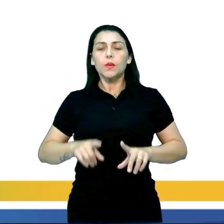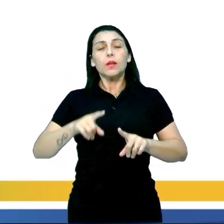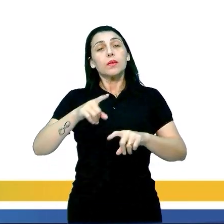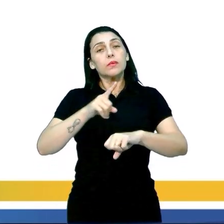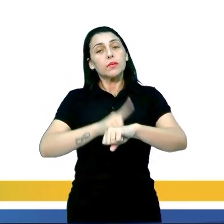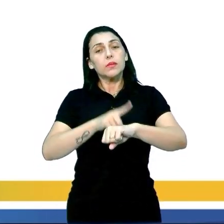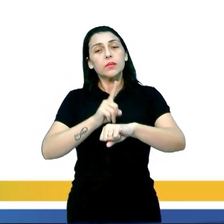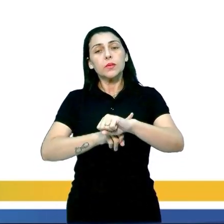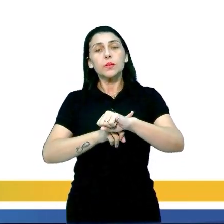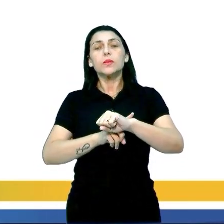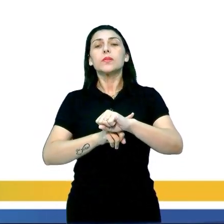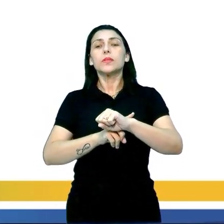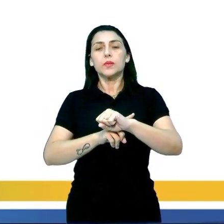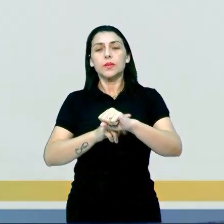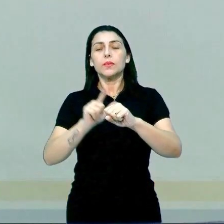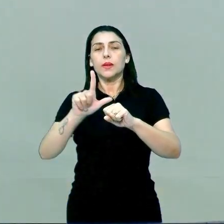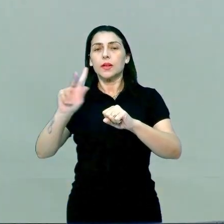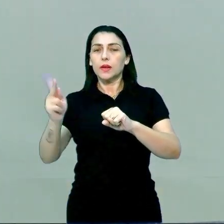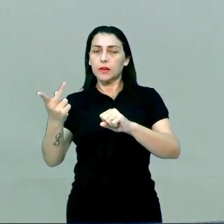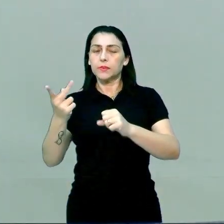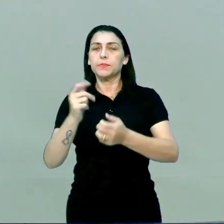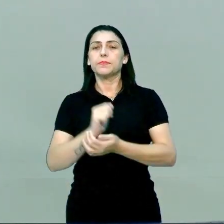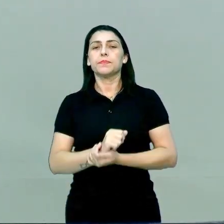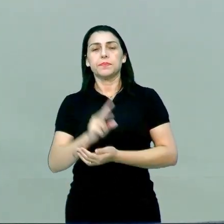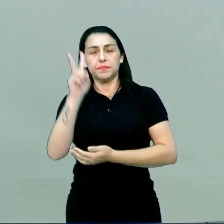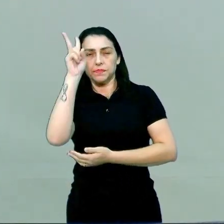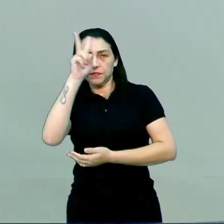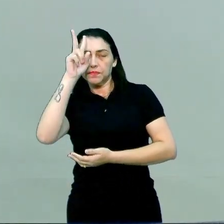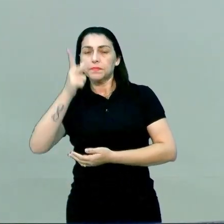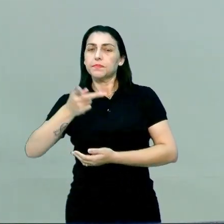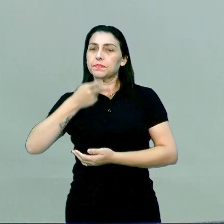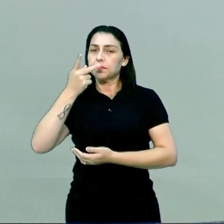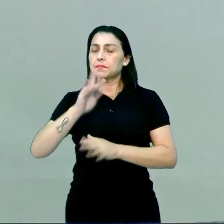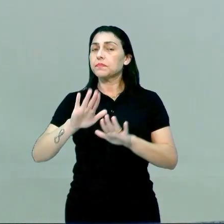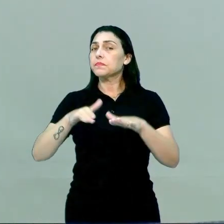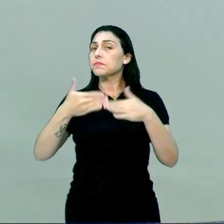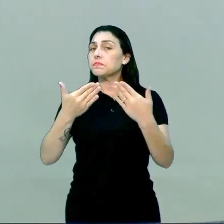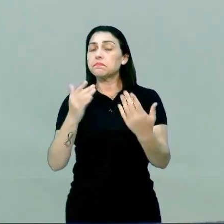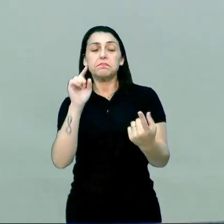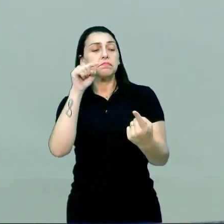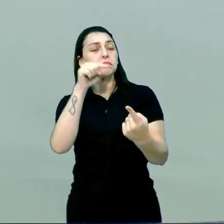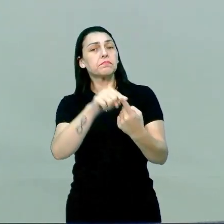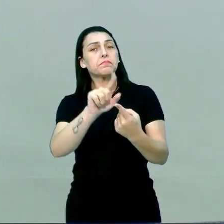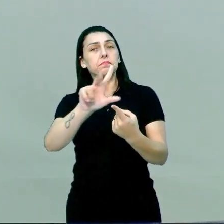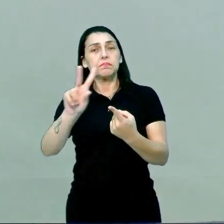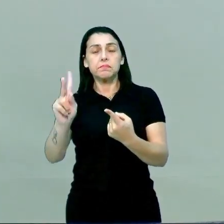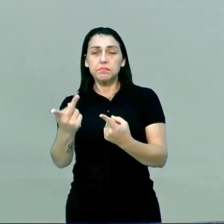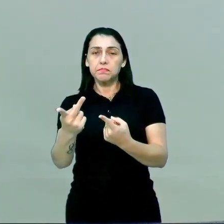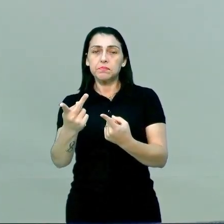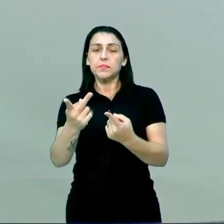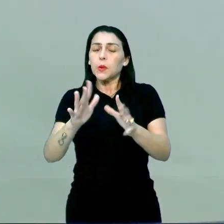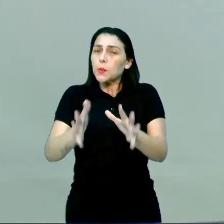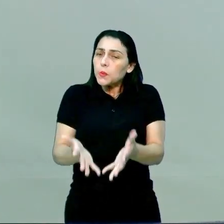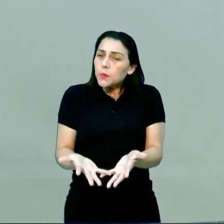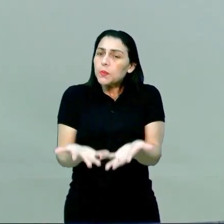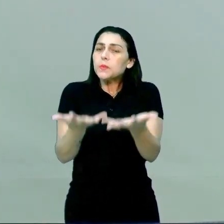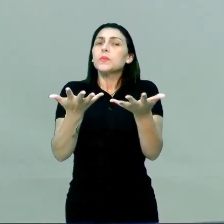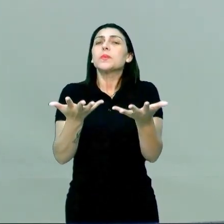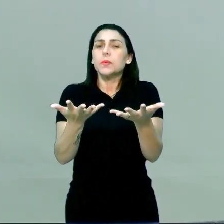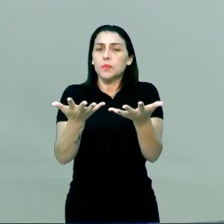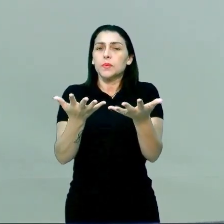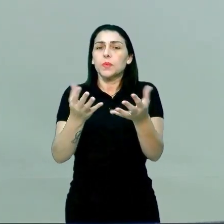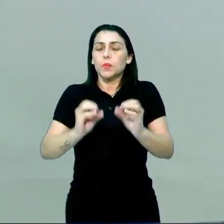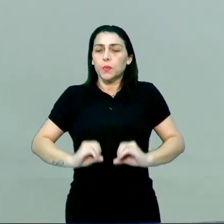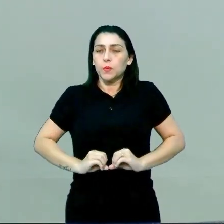durante o pico de concentração do LH Lembra que eu falei? Qual é a função do LH? É estimular